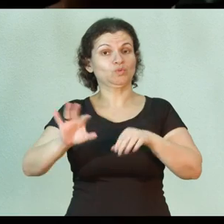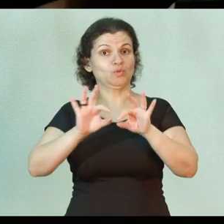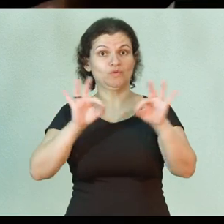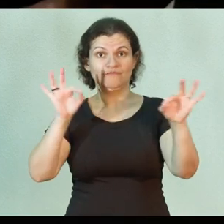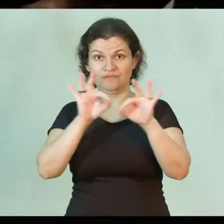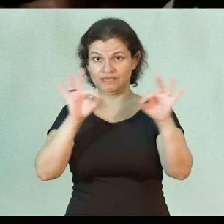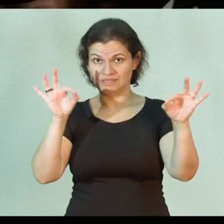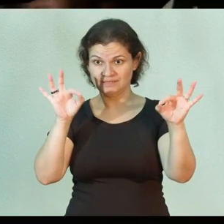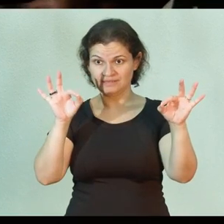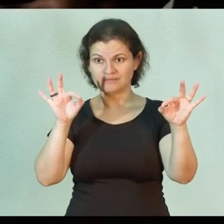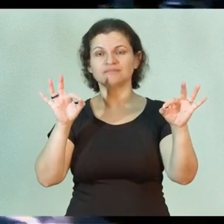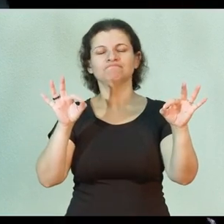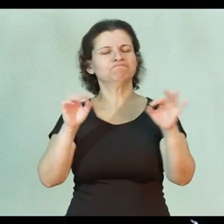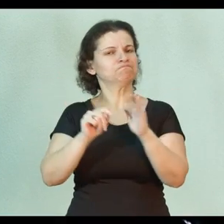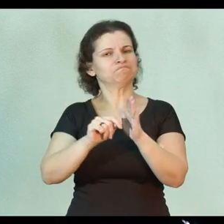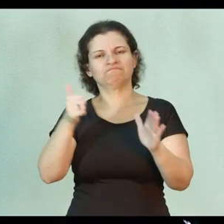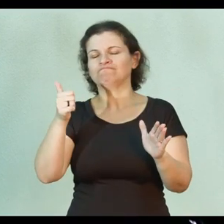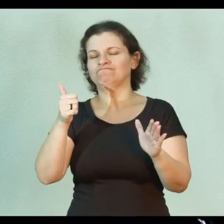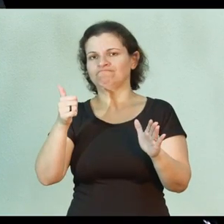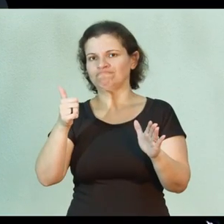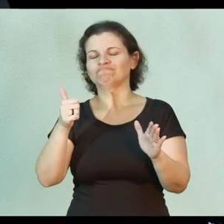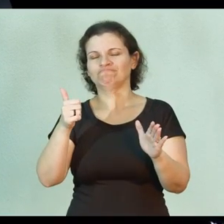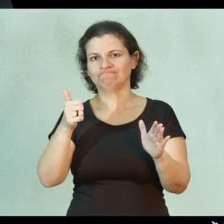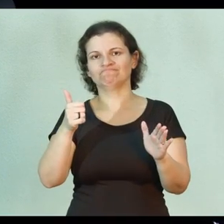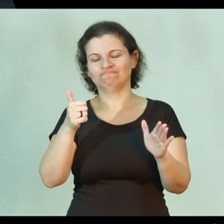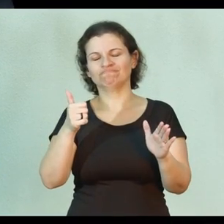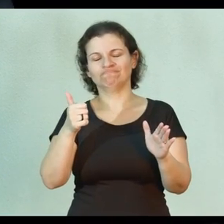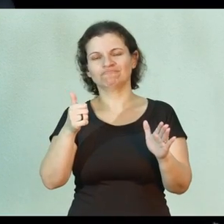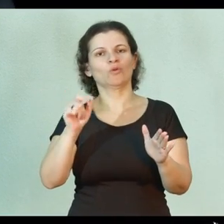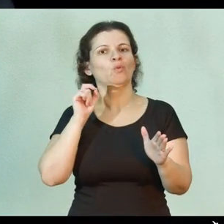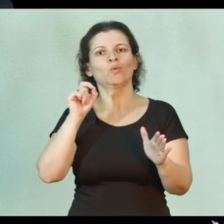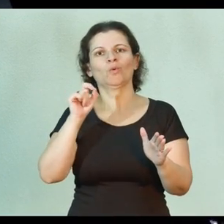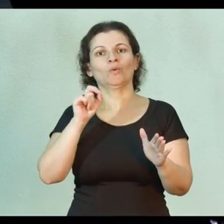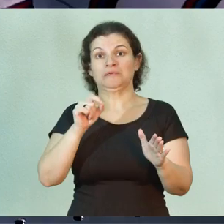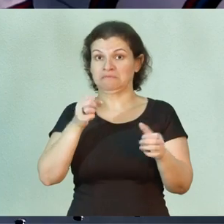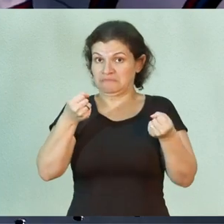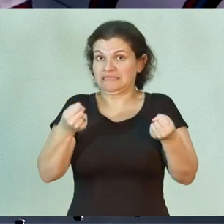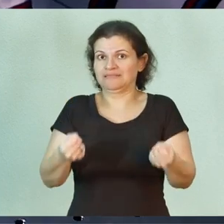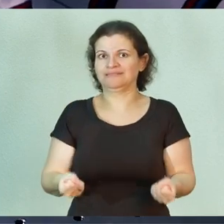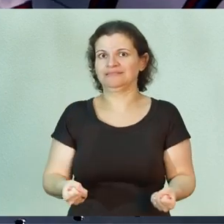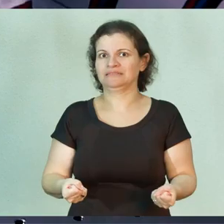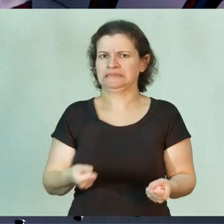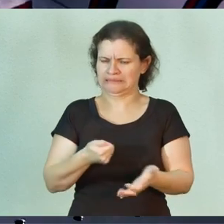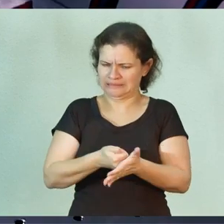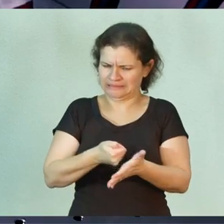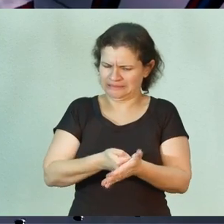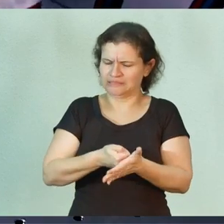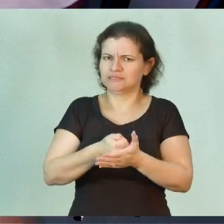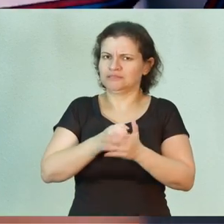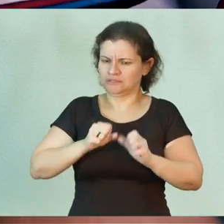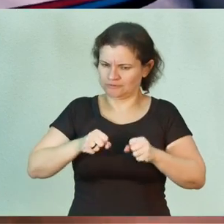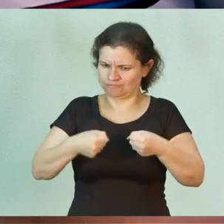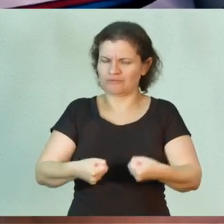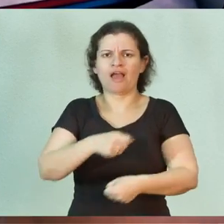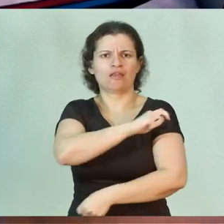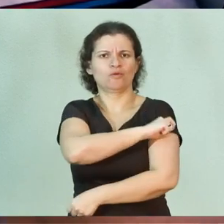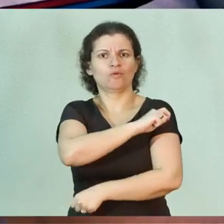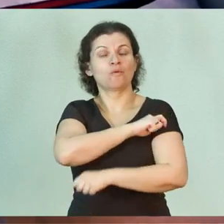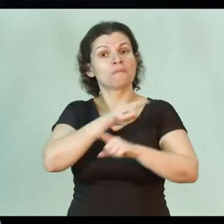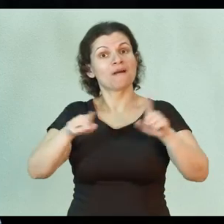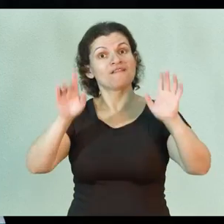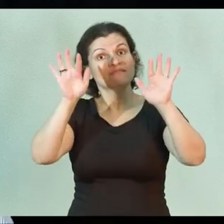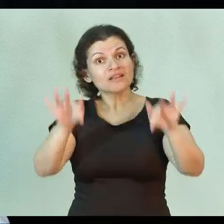O curso de física é um curso, primeiro, bastante pesado, exige bastante dedicação,